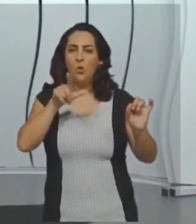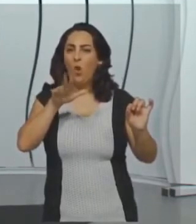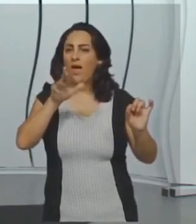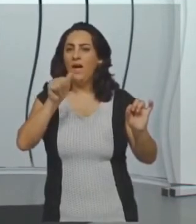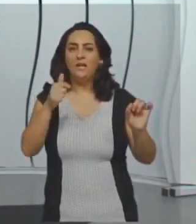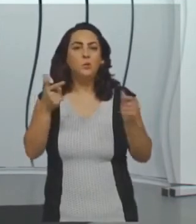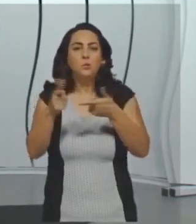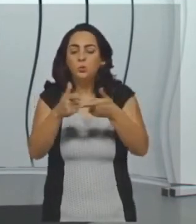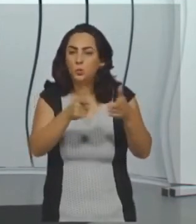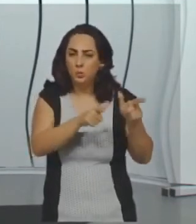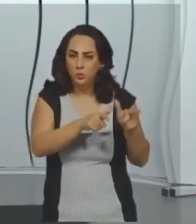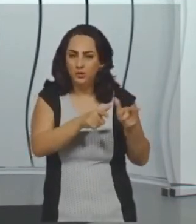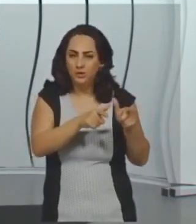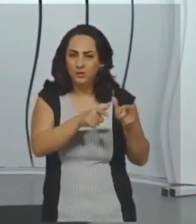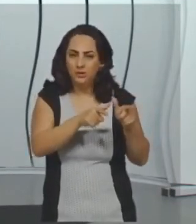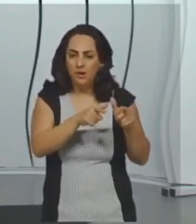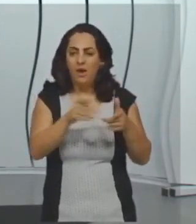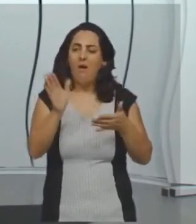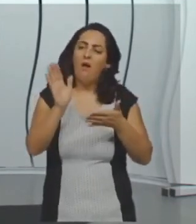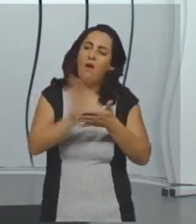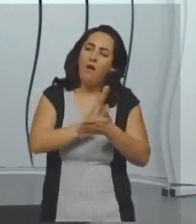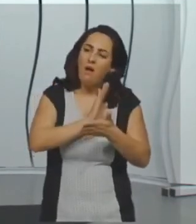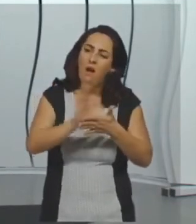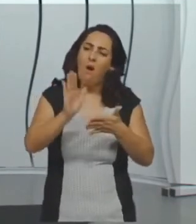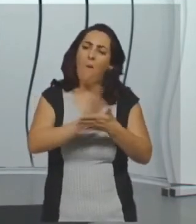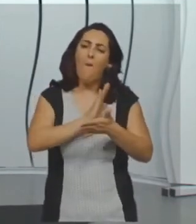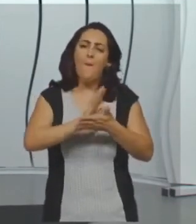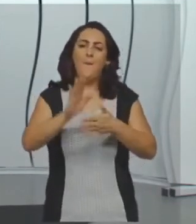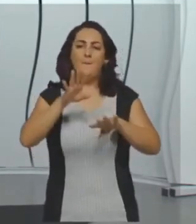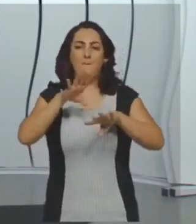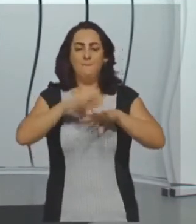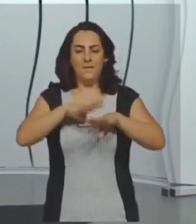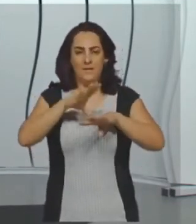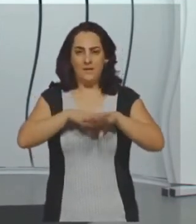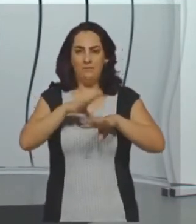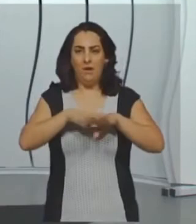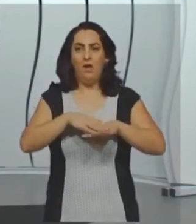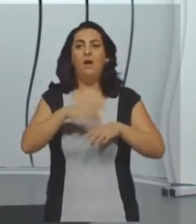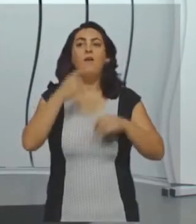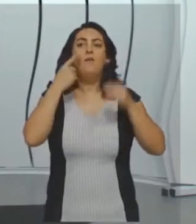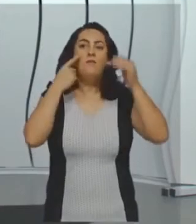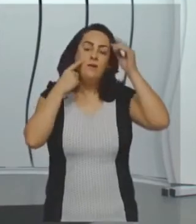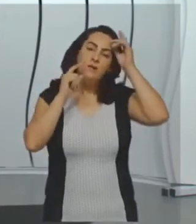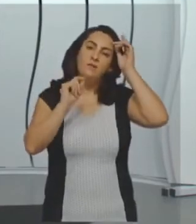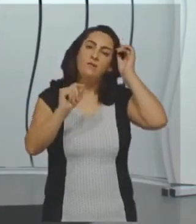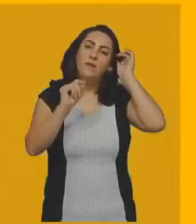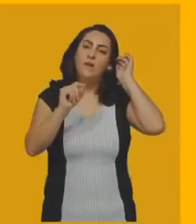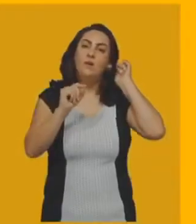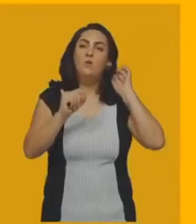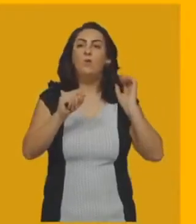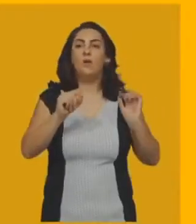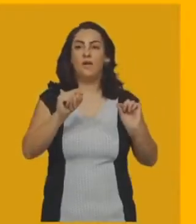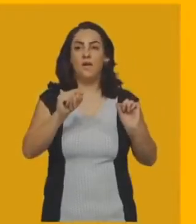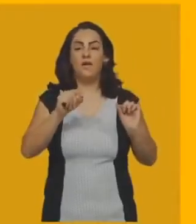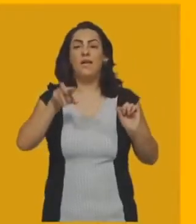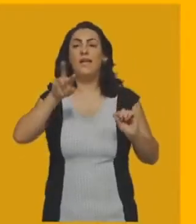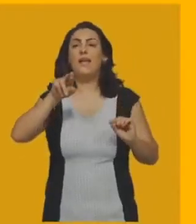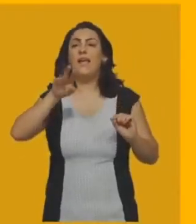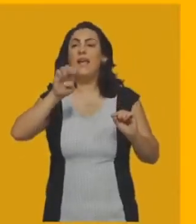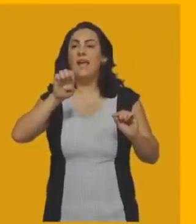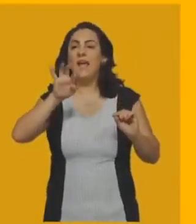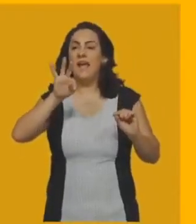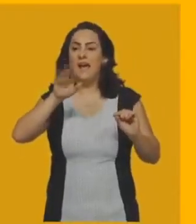não são perpendiculares. Então, em alguns livros, né, alguns programas aí de